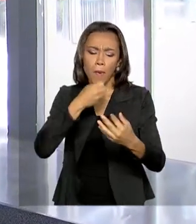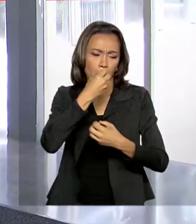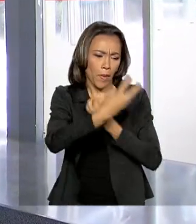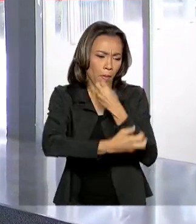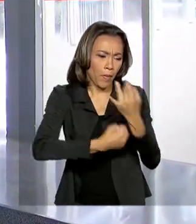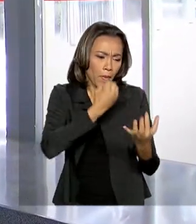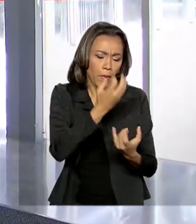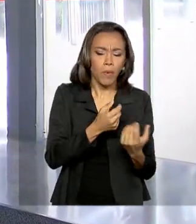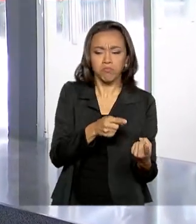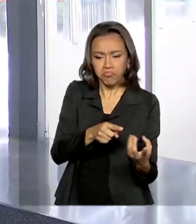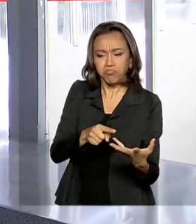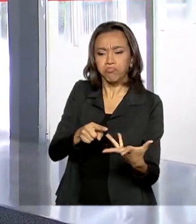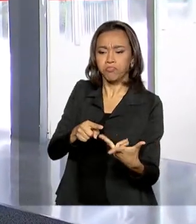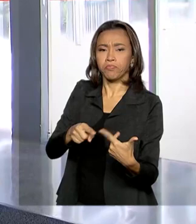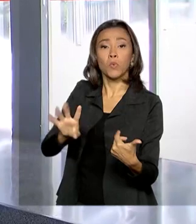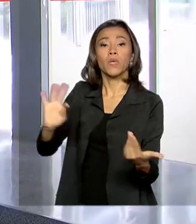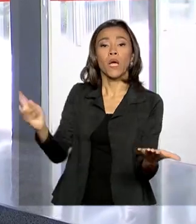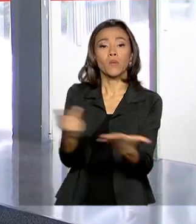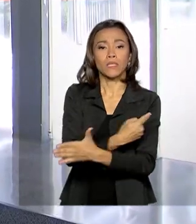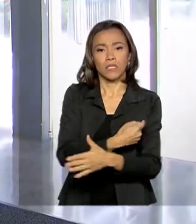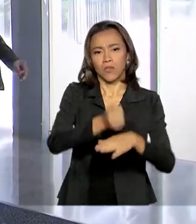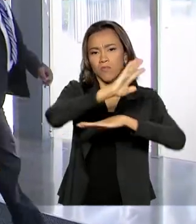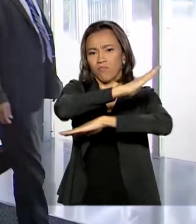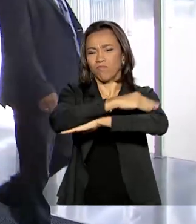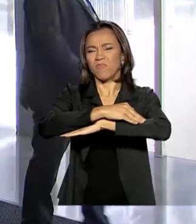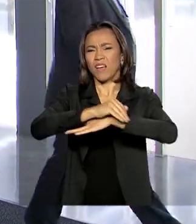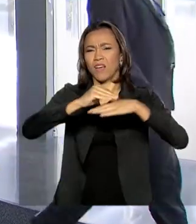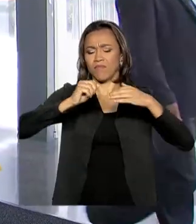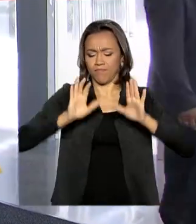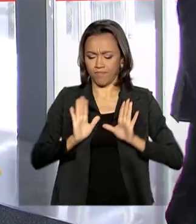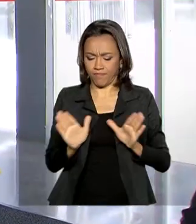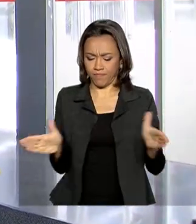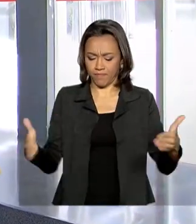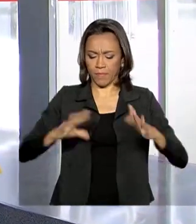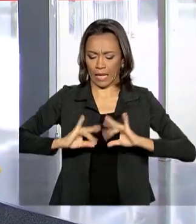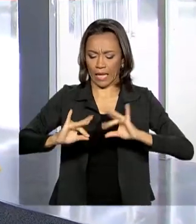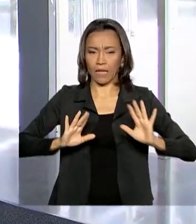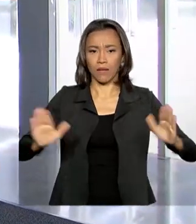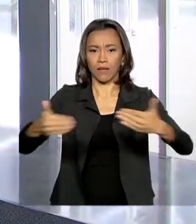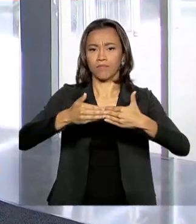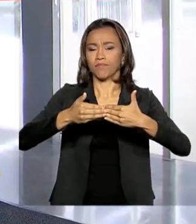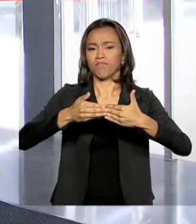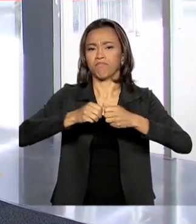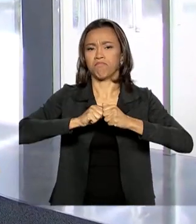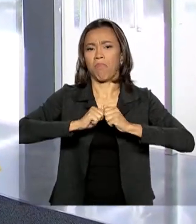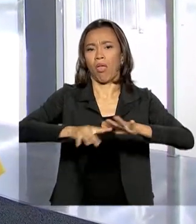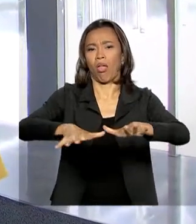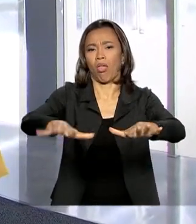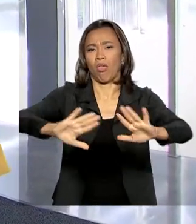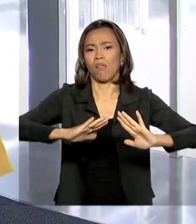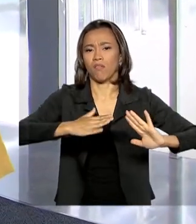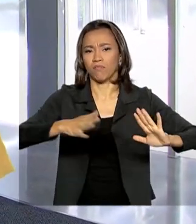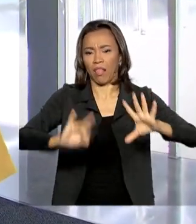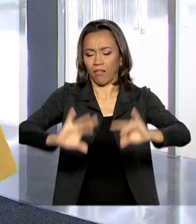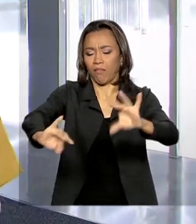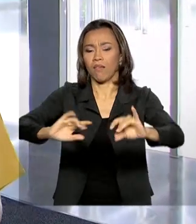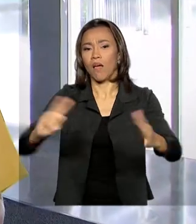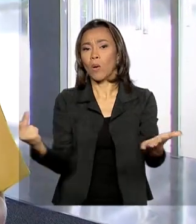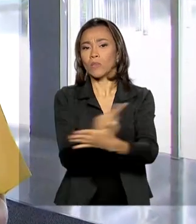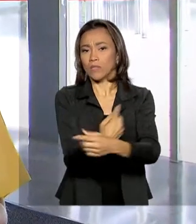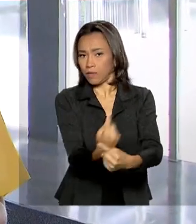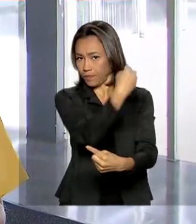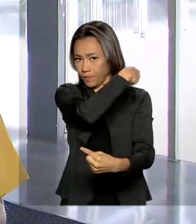barragem. Outra informação importante do Ministério de Minas e Energia é que na semana passada o Brasil registrou a